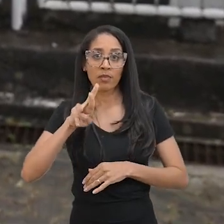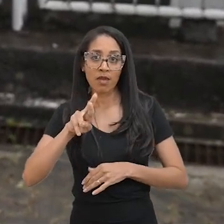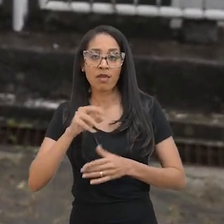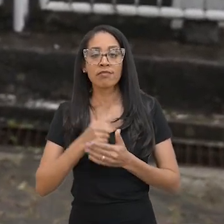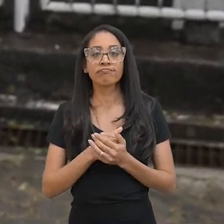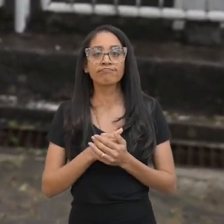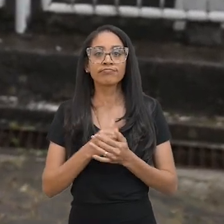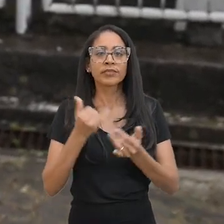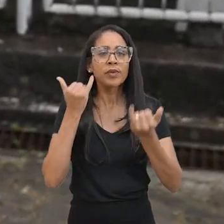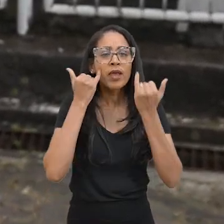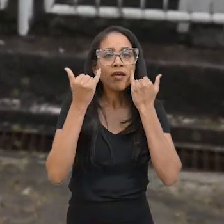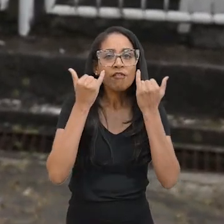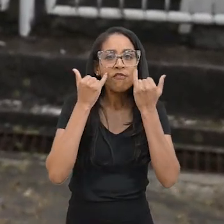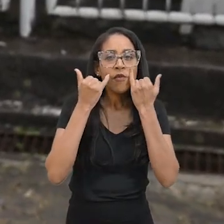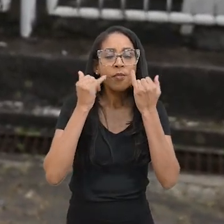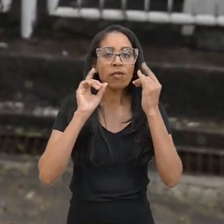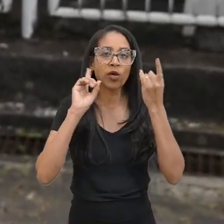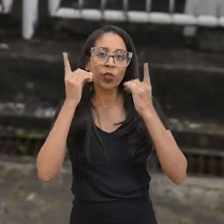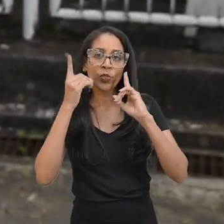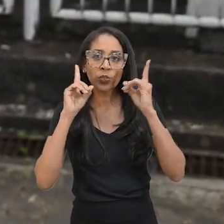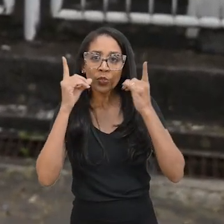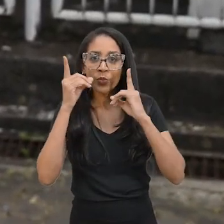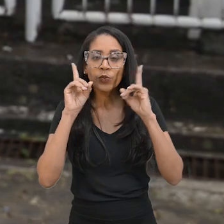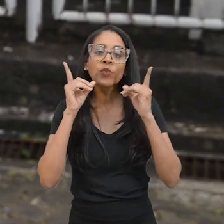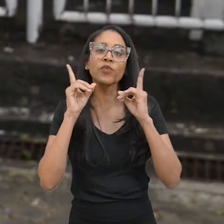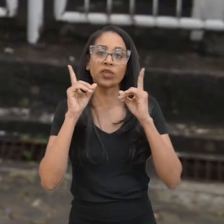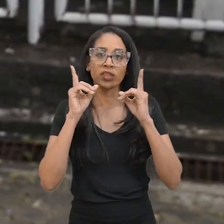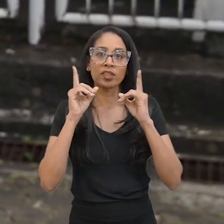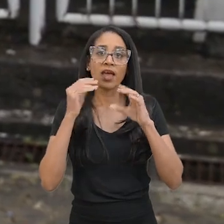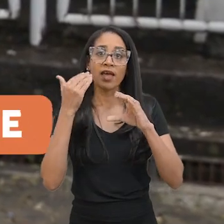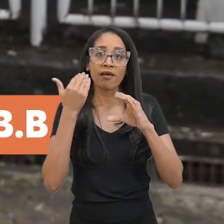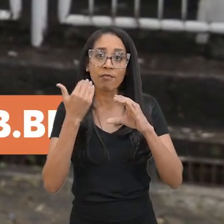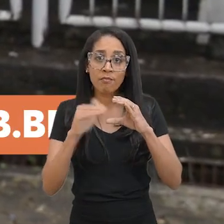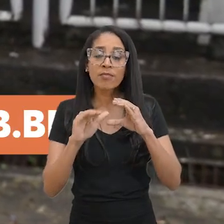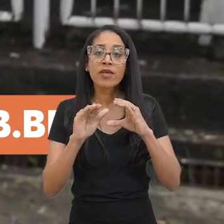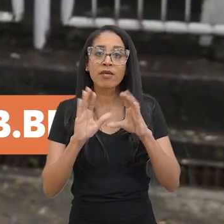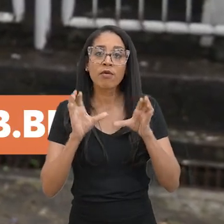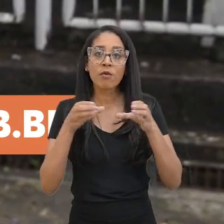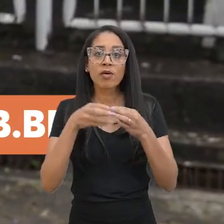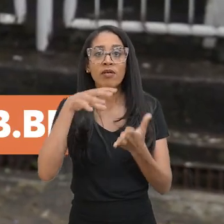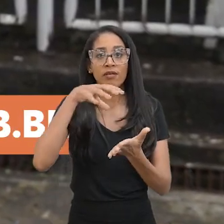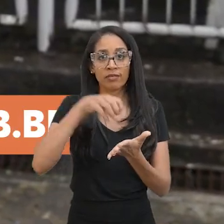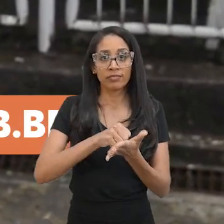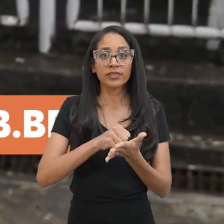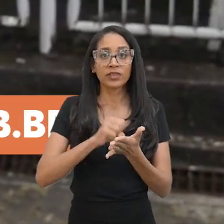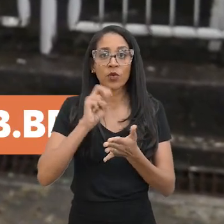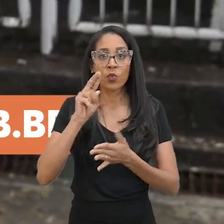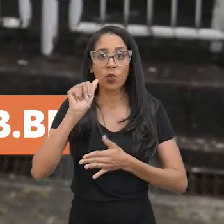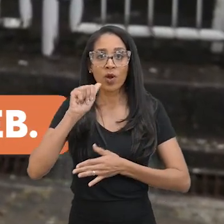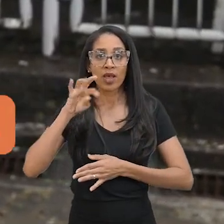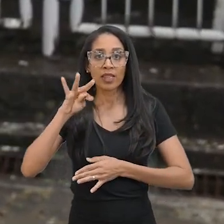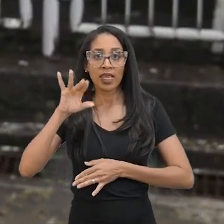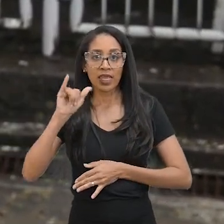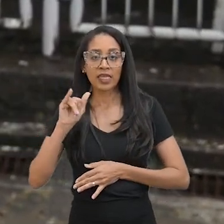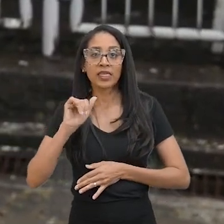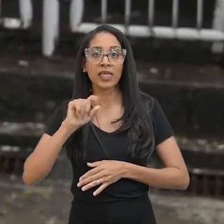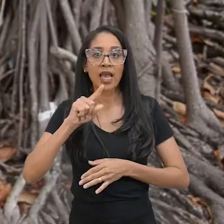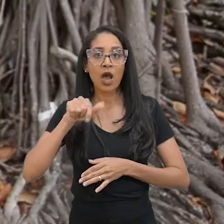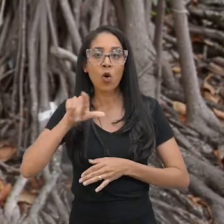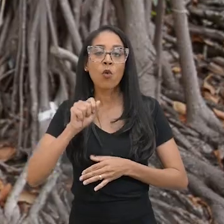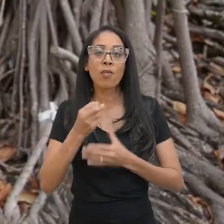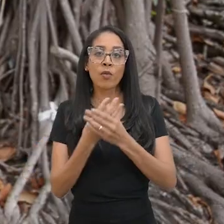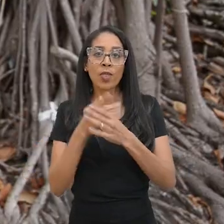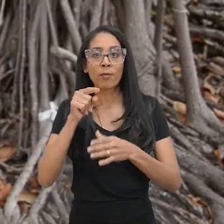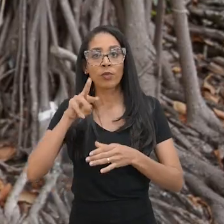Para dúvidas e mais informações, envie um e-mail para a comissão de credenciamento uate.uneb.br.